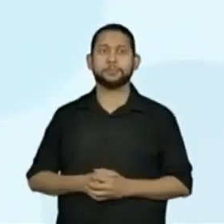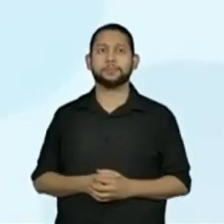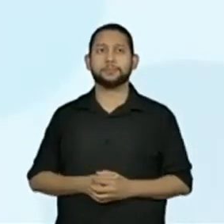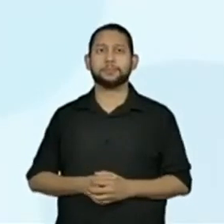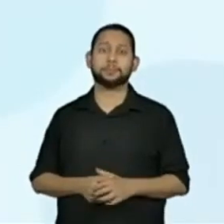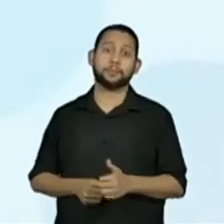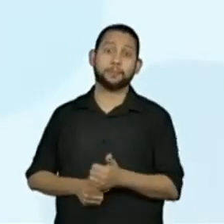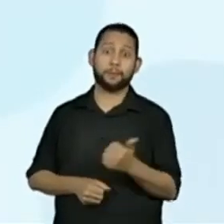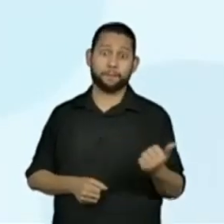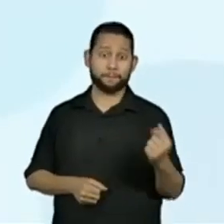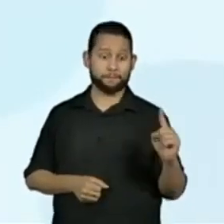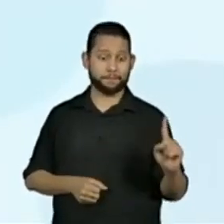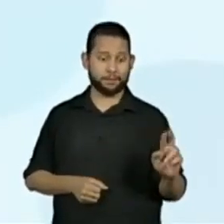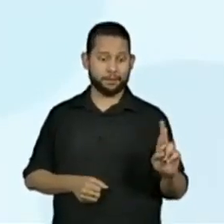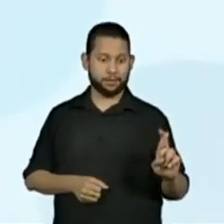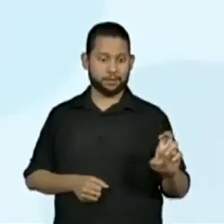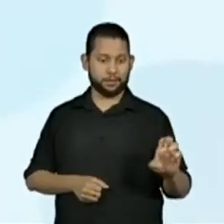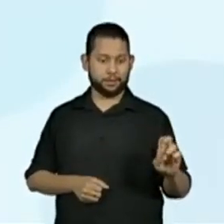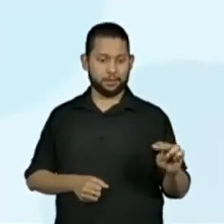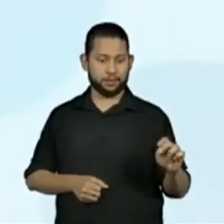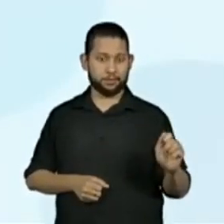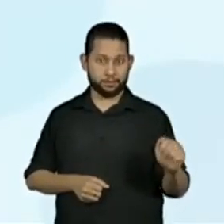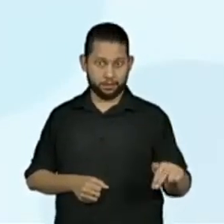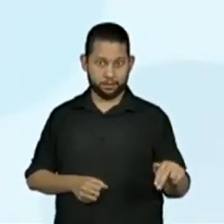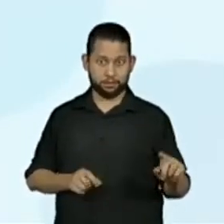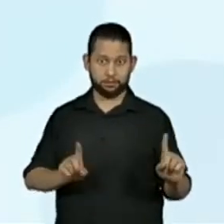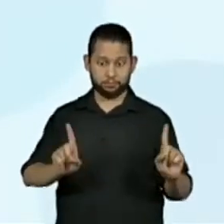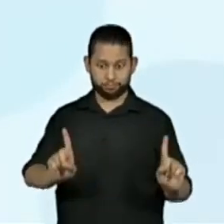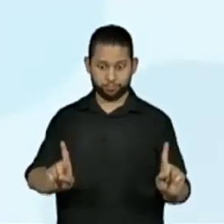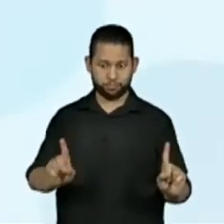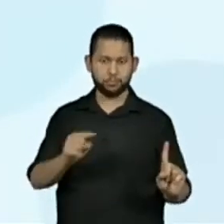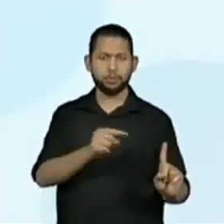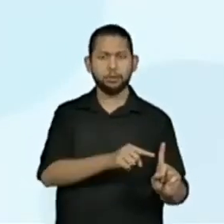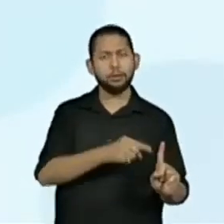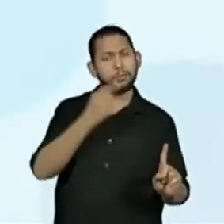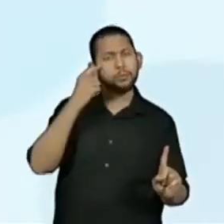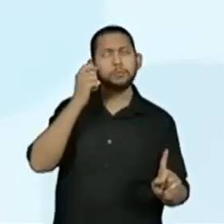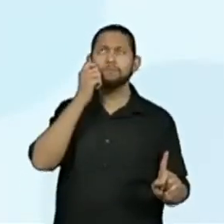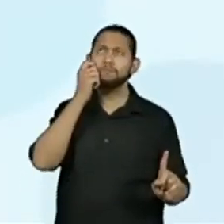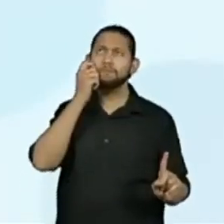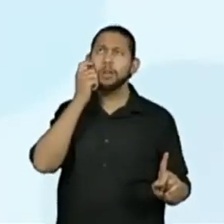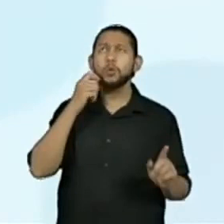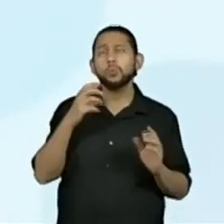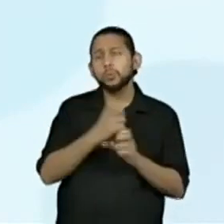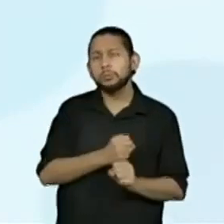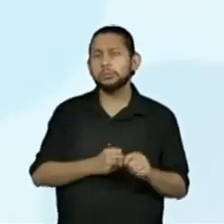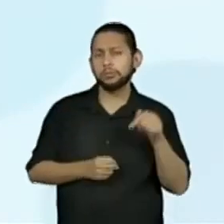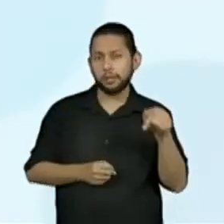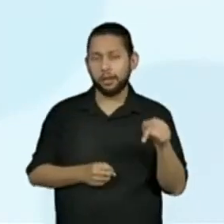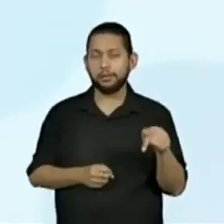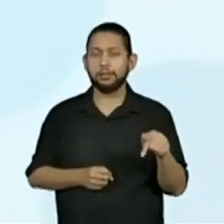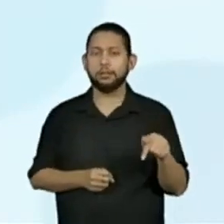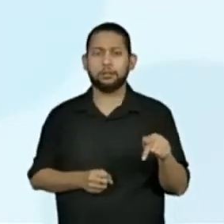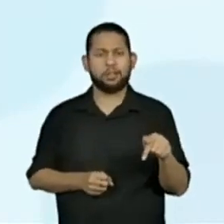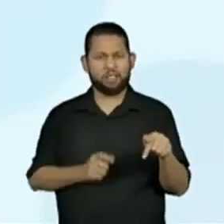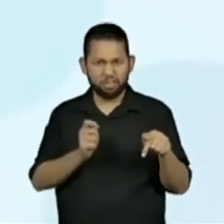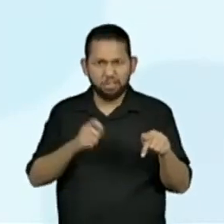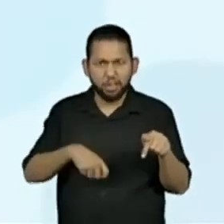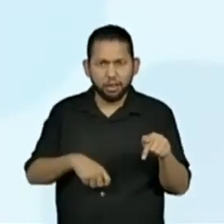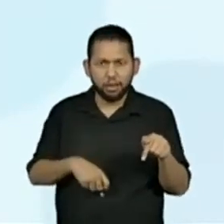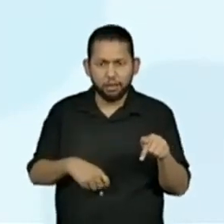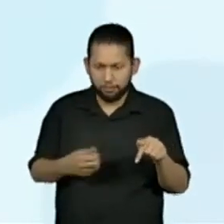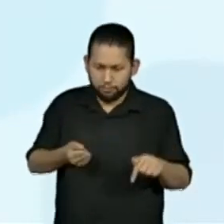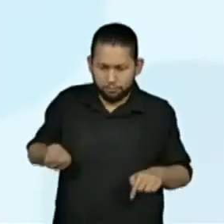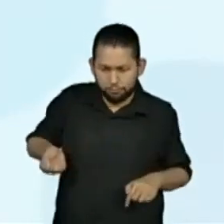E o Renan escolheu a soma 7. Mas como assim a soma? A soma dos dois lados do dado.